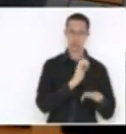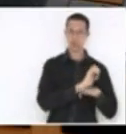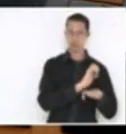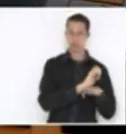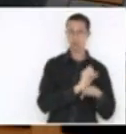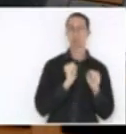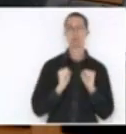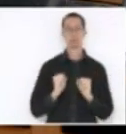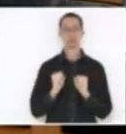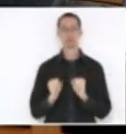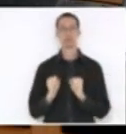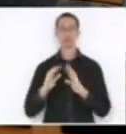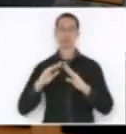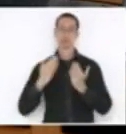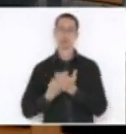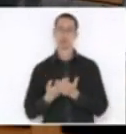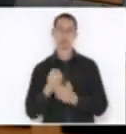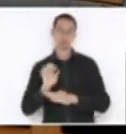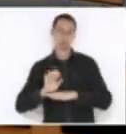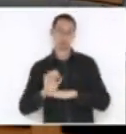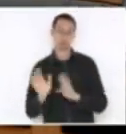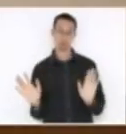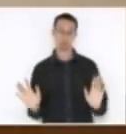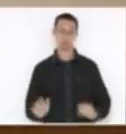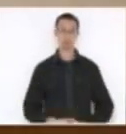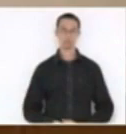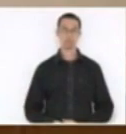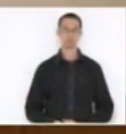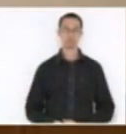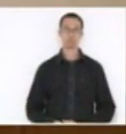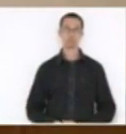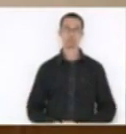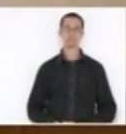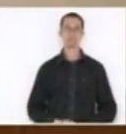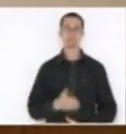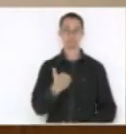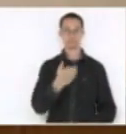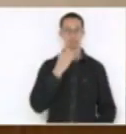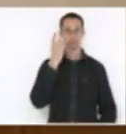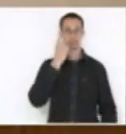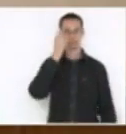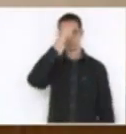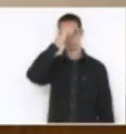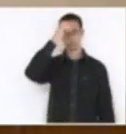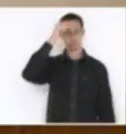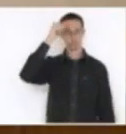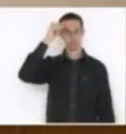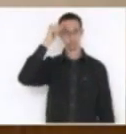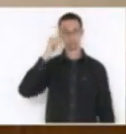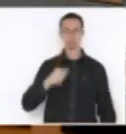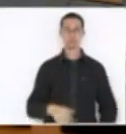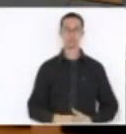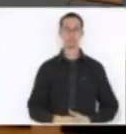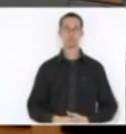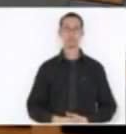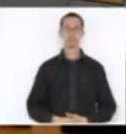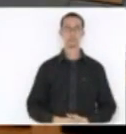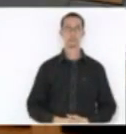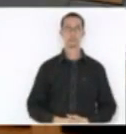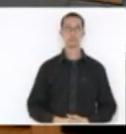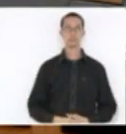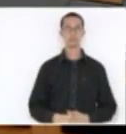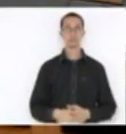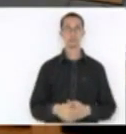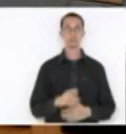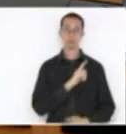Só a título de esclarecimento, obrigado. Sr. Presidente, deputado Darcy de Mato, V. Exª tem a palavra como líder do governo. O governo recomenda